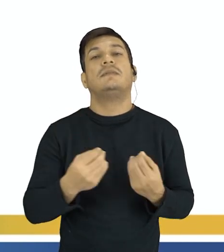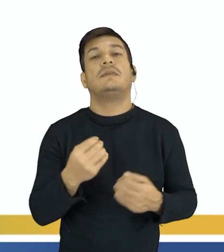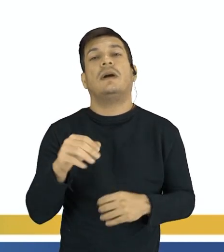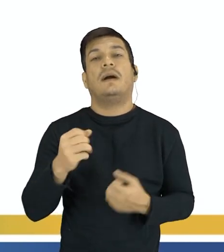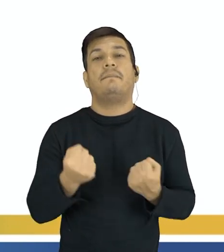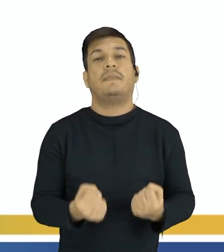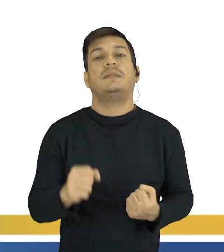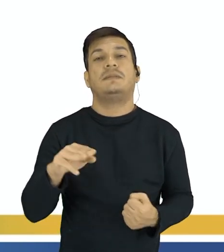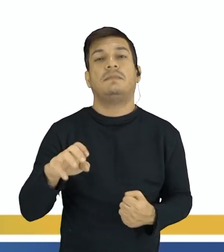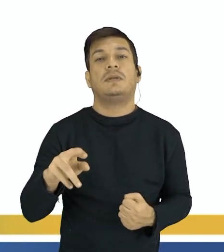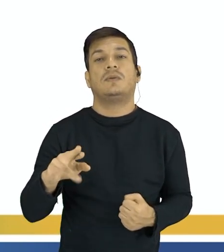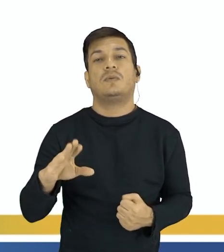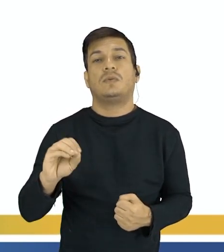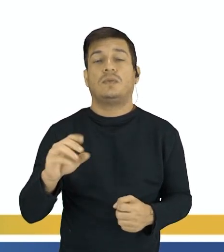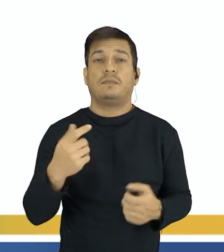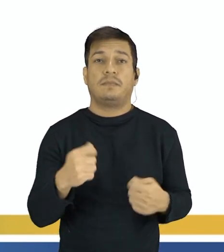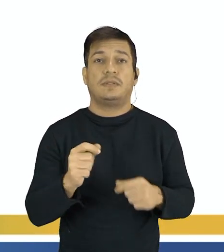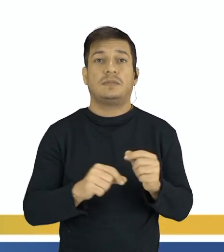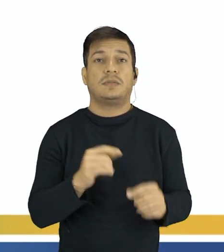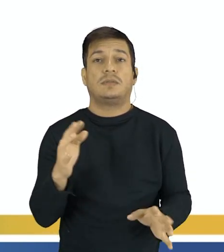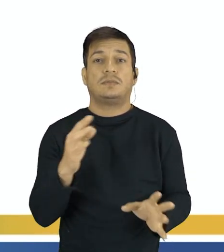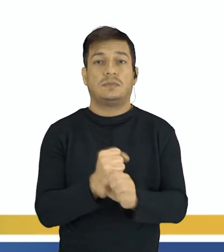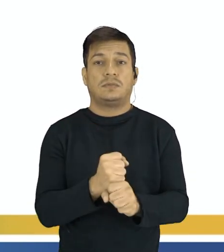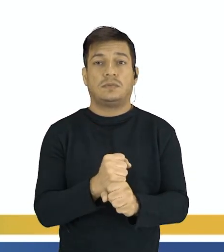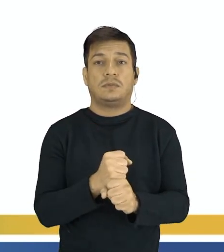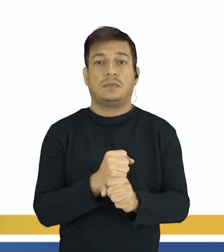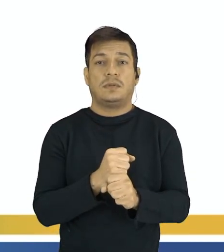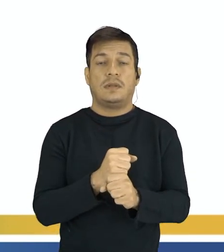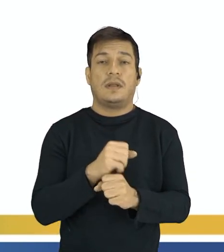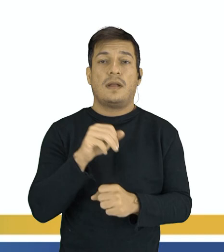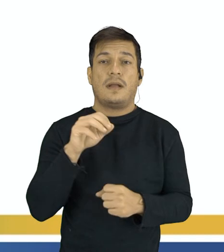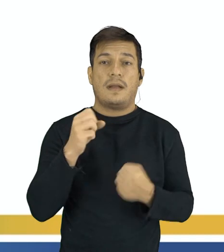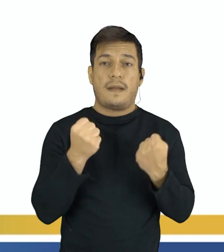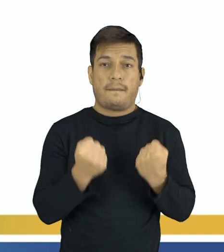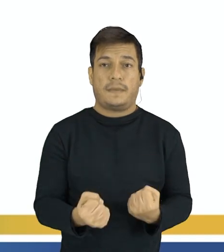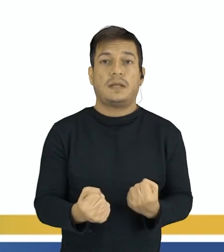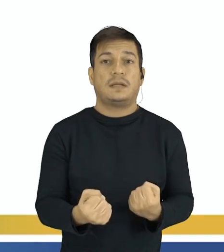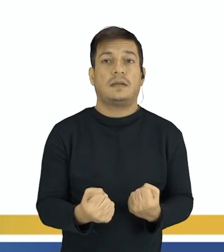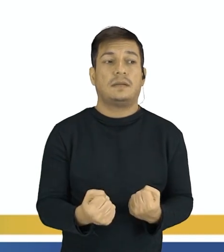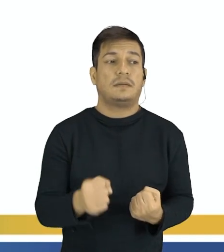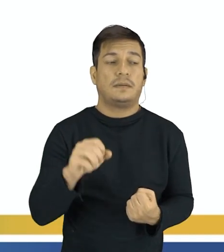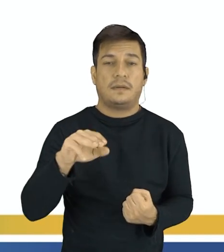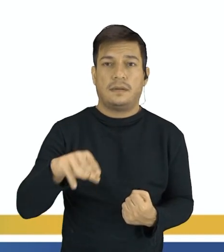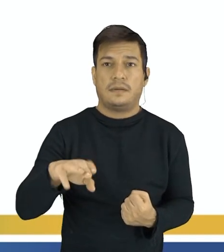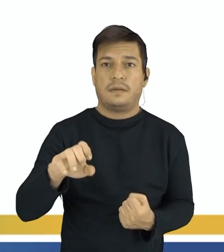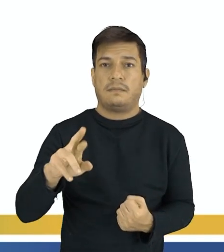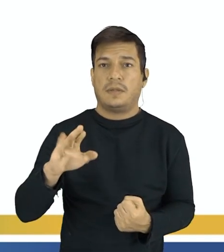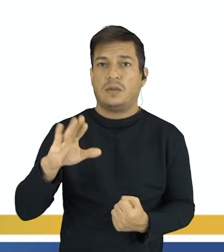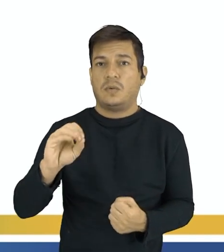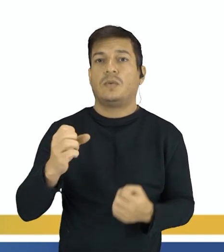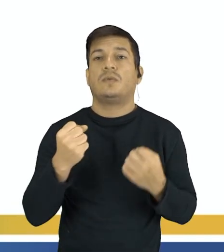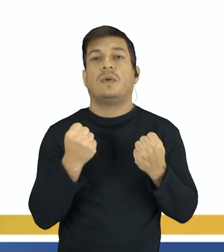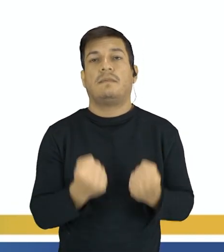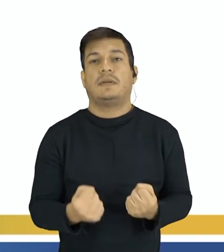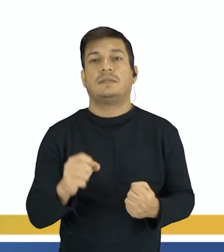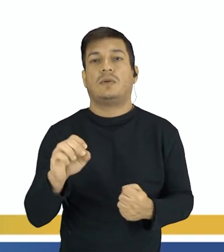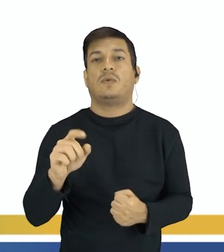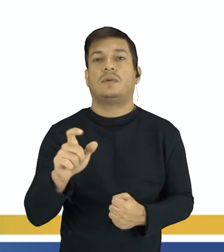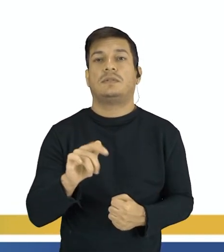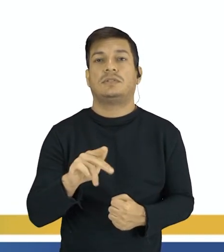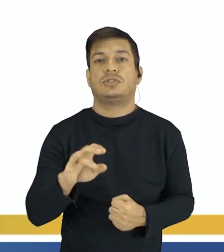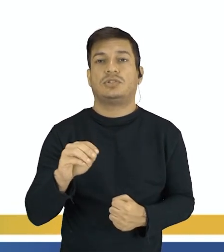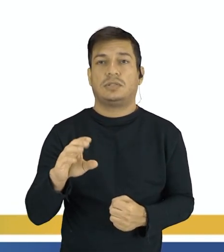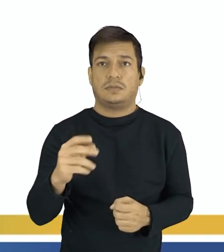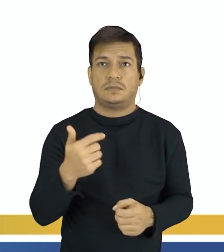massa do óxido de mercúrio? A gente vai somar a massa do mercúrio com a massa do oxigênio.